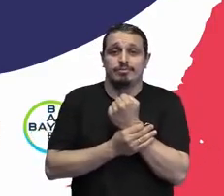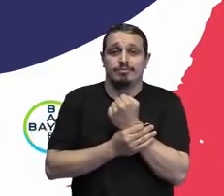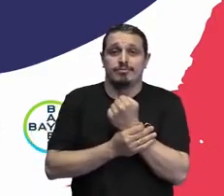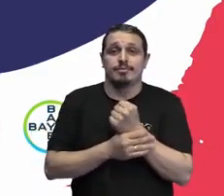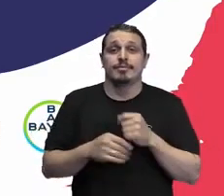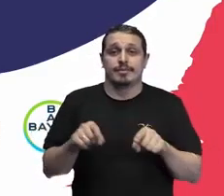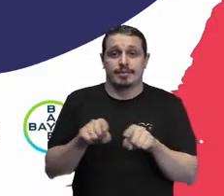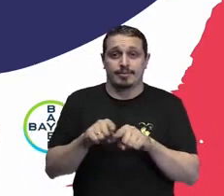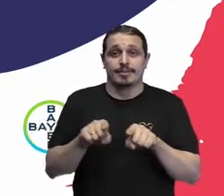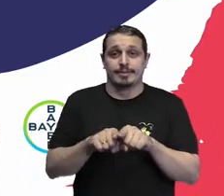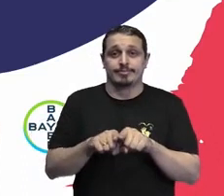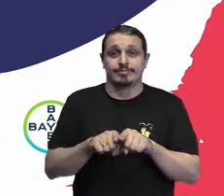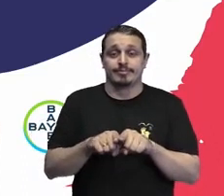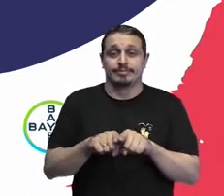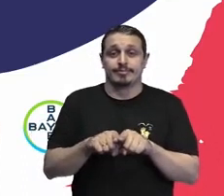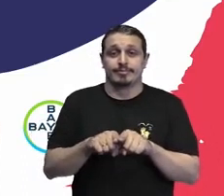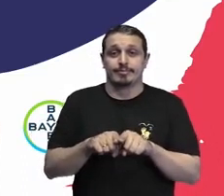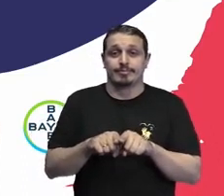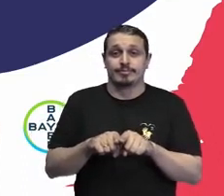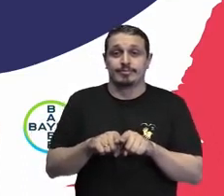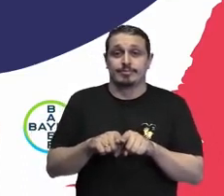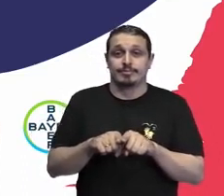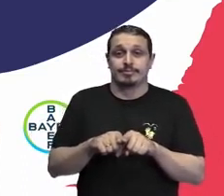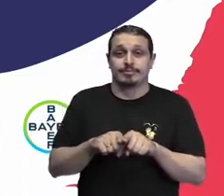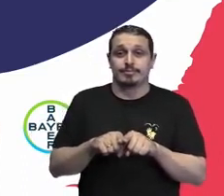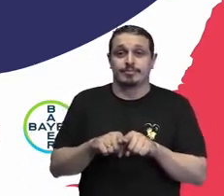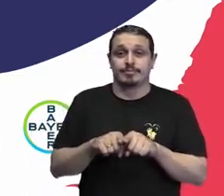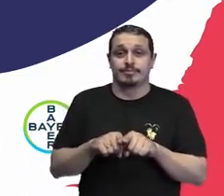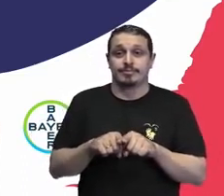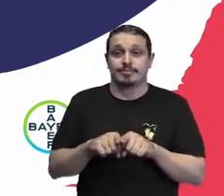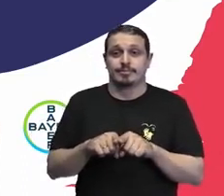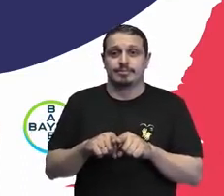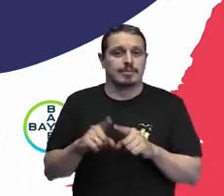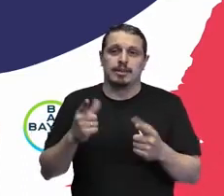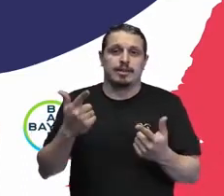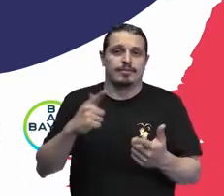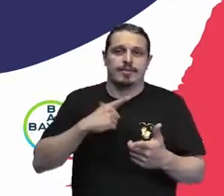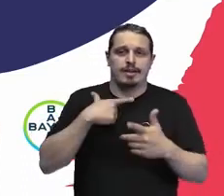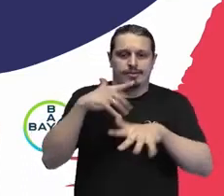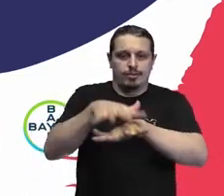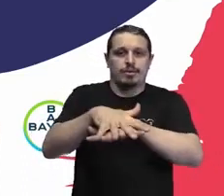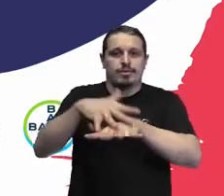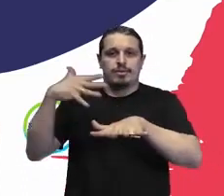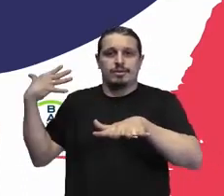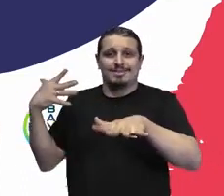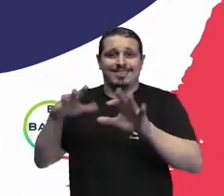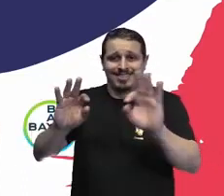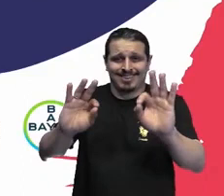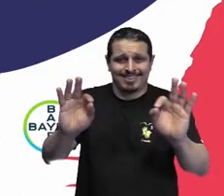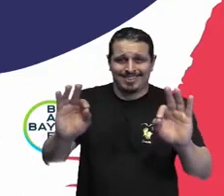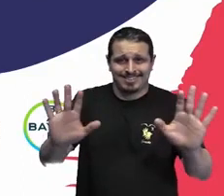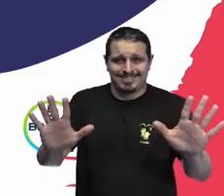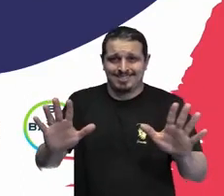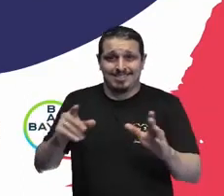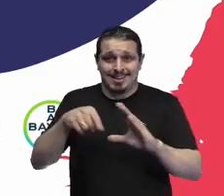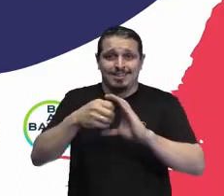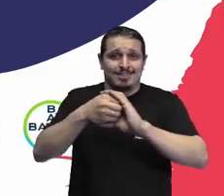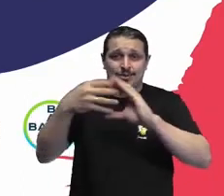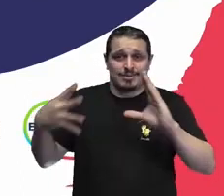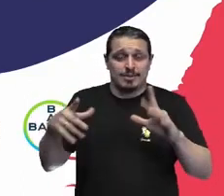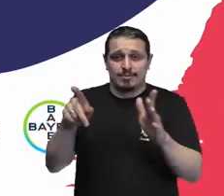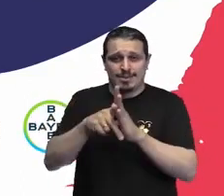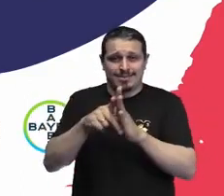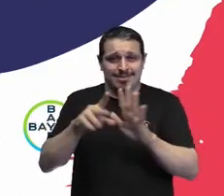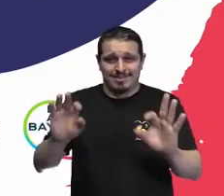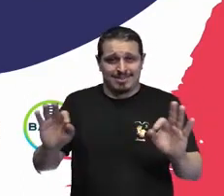não vai ter nenhum tipo de discriminação e de que ela vai olhar ao redor e de que aquela determinada característica que ela traz consigo não vai ser um fator